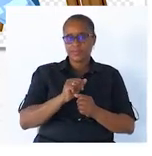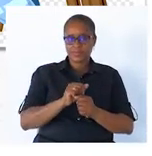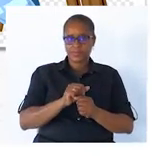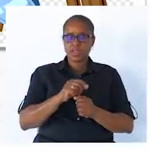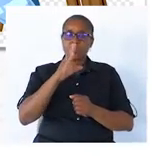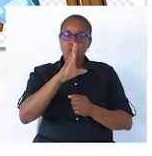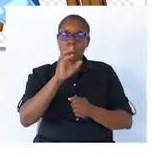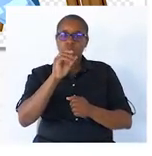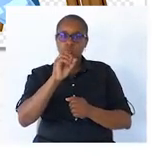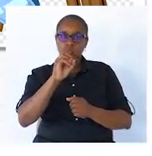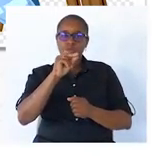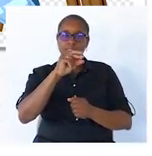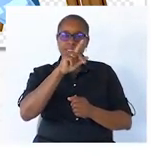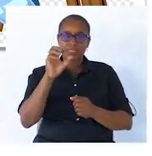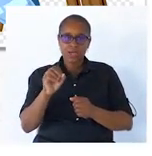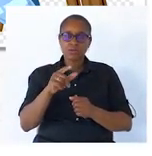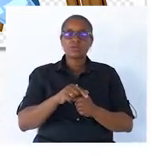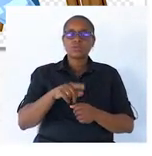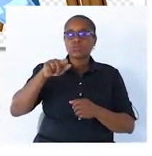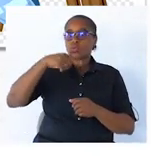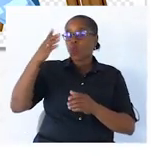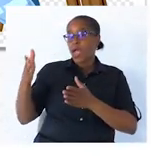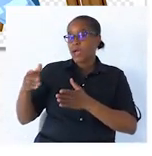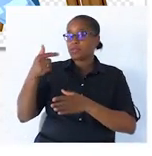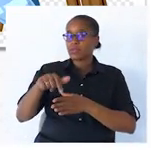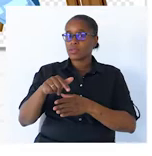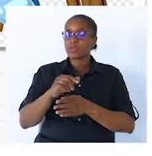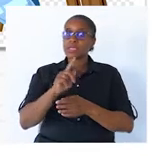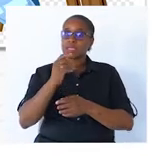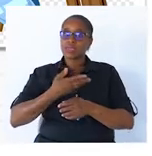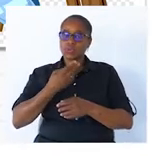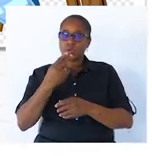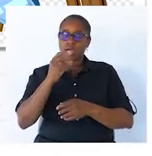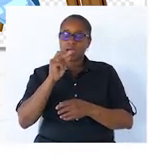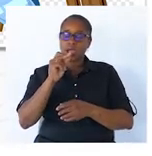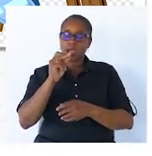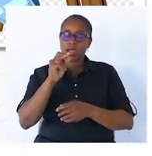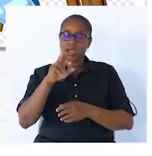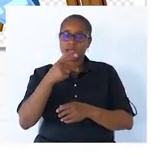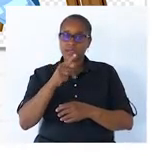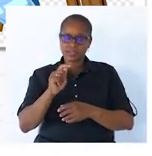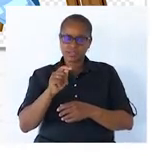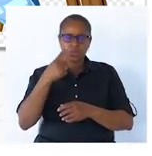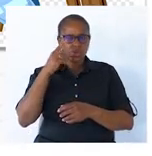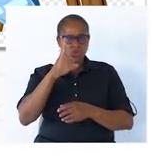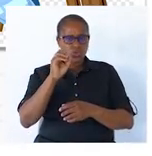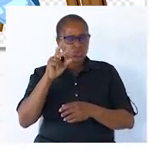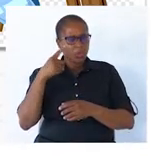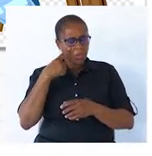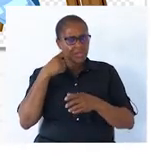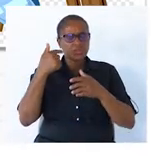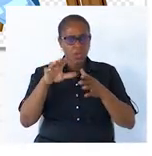o João e temos do outro lado o Duarte. O João parece que está a concentrar.